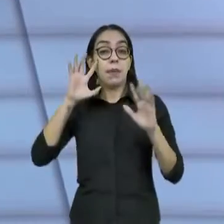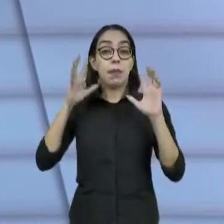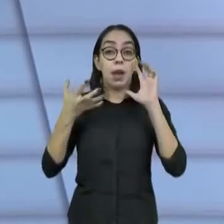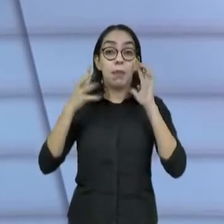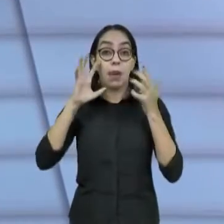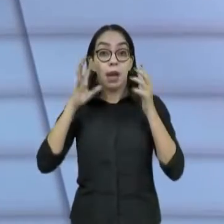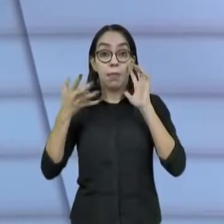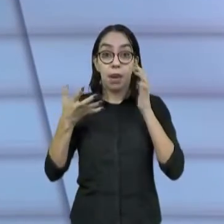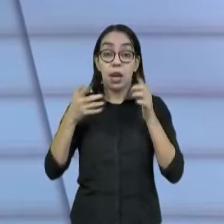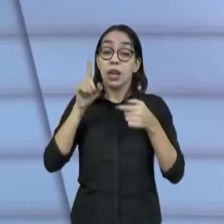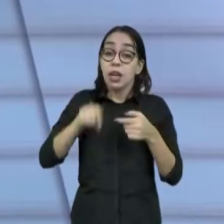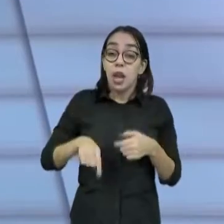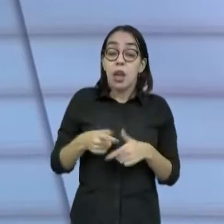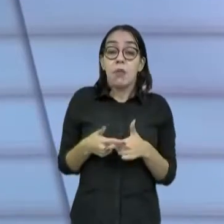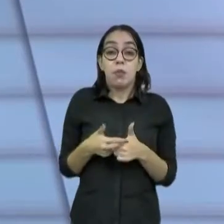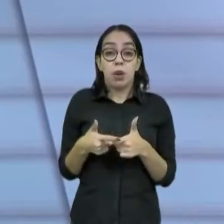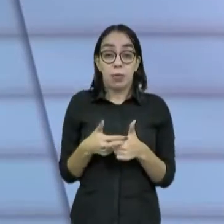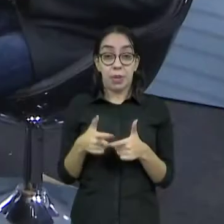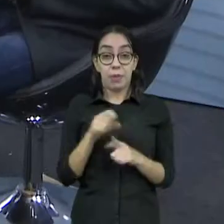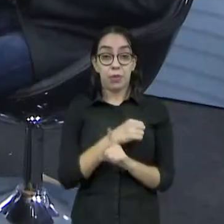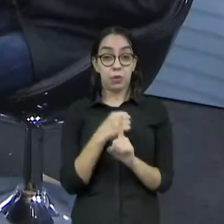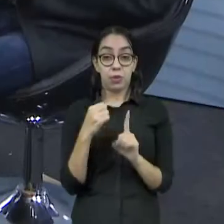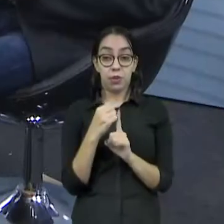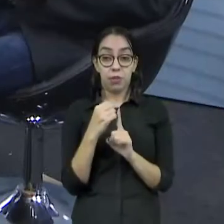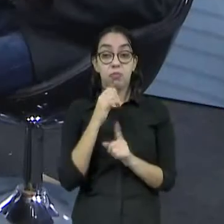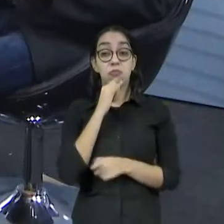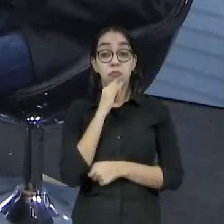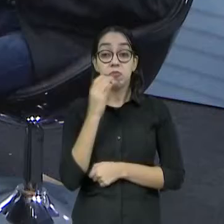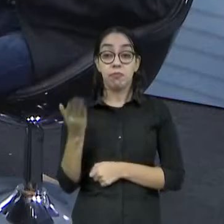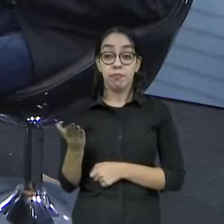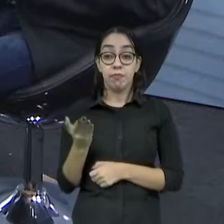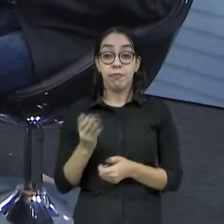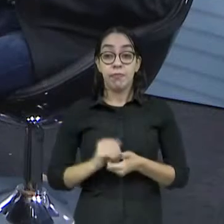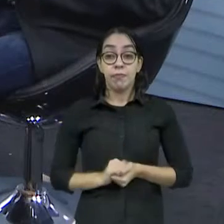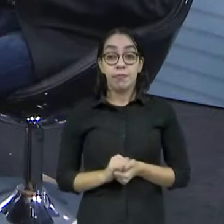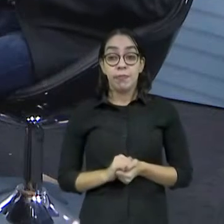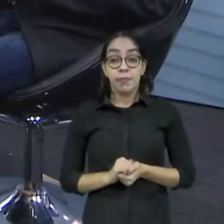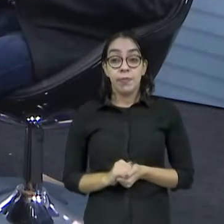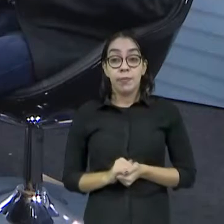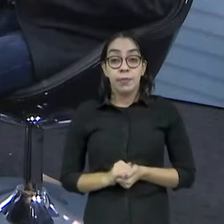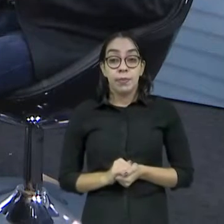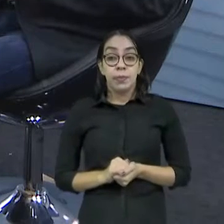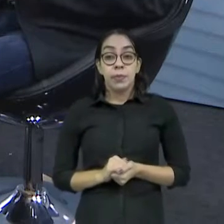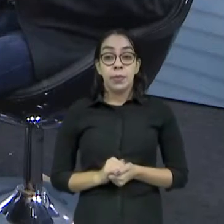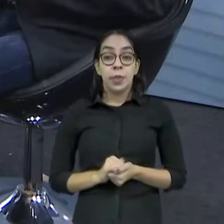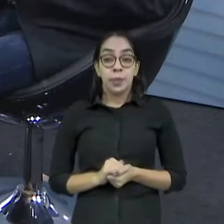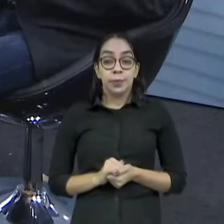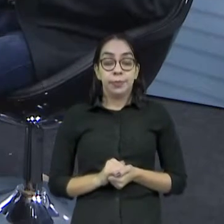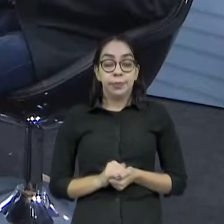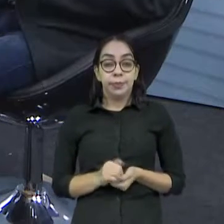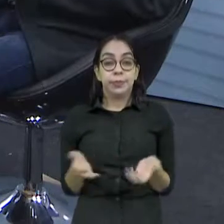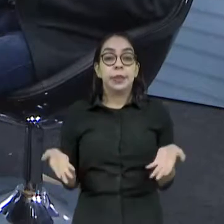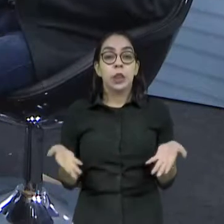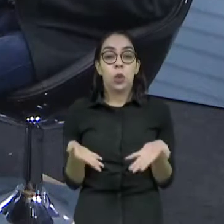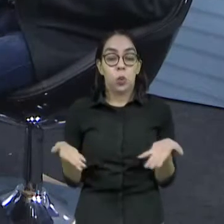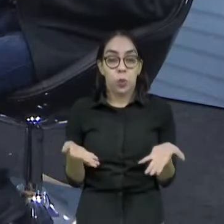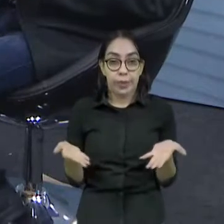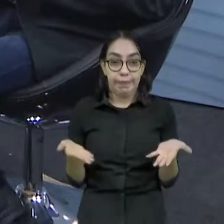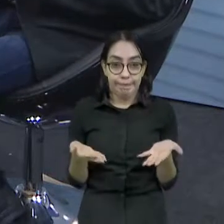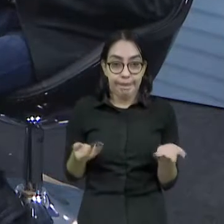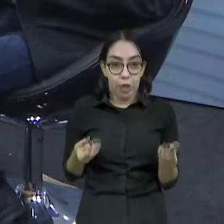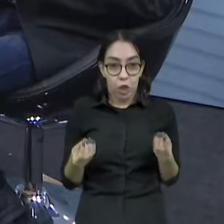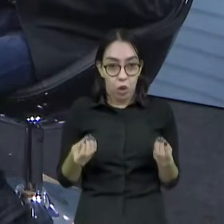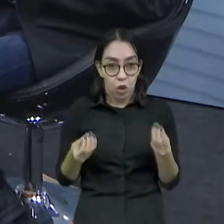problema crônico nosso. Exatamente. Esse é um exemplo. Exemplo. Agora, Marcelo, como é que vai ser a partir de agora,